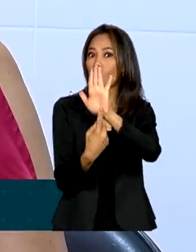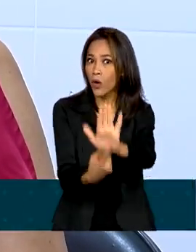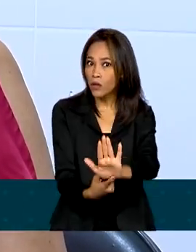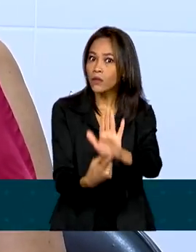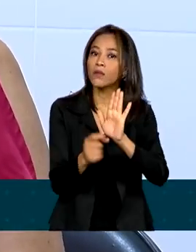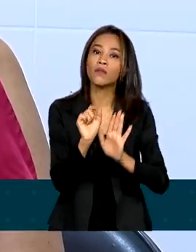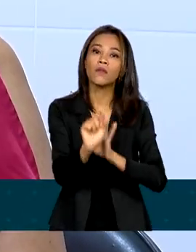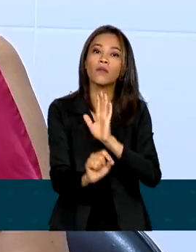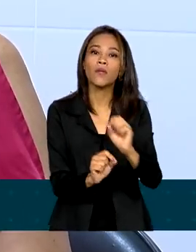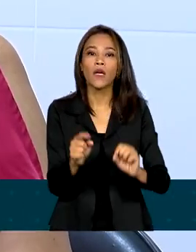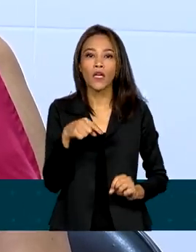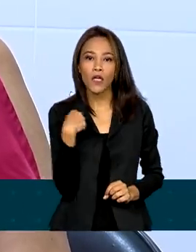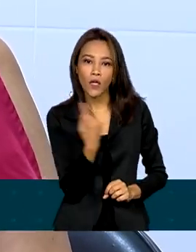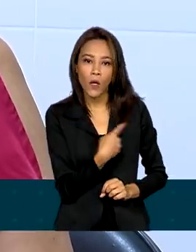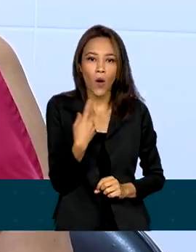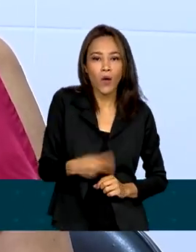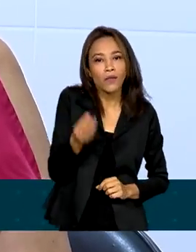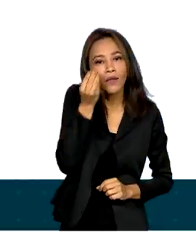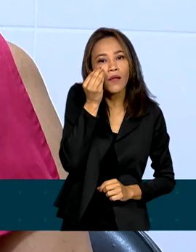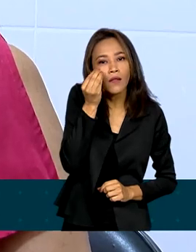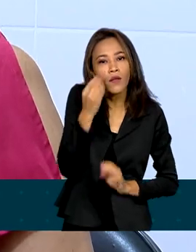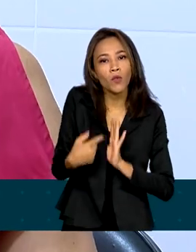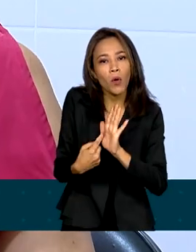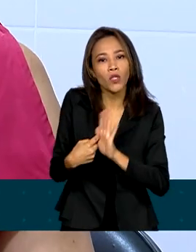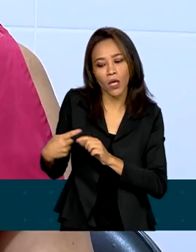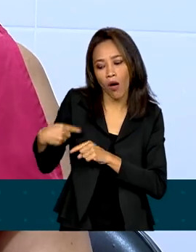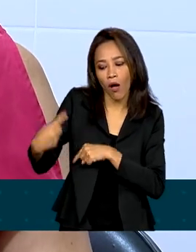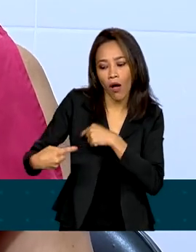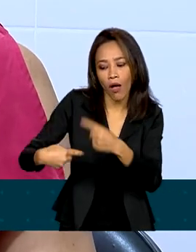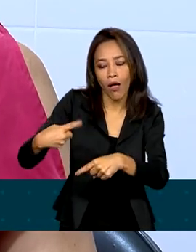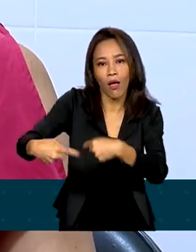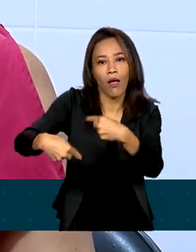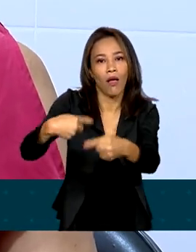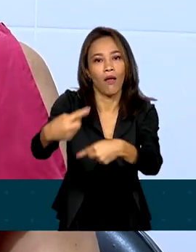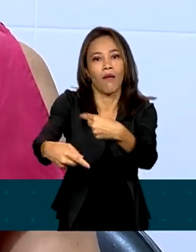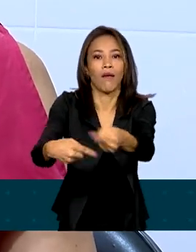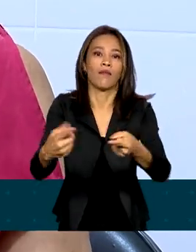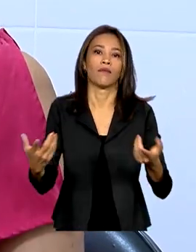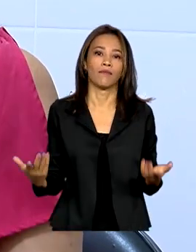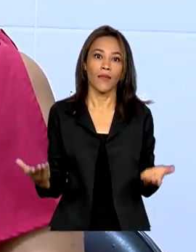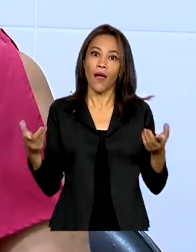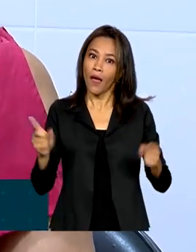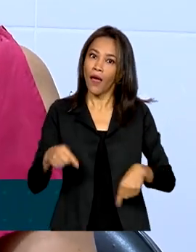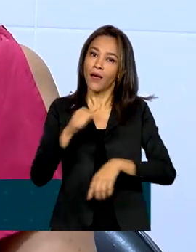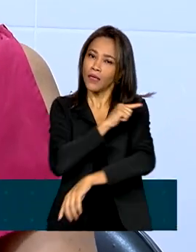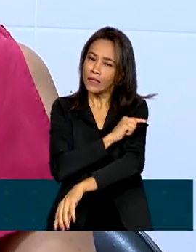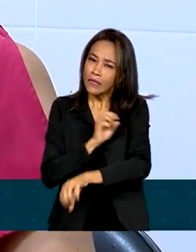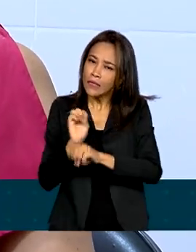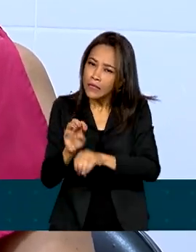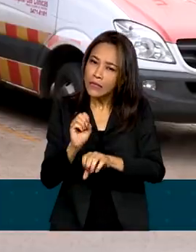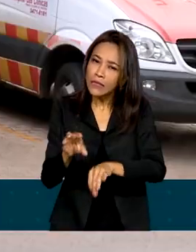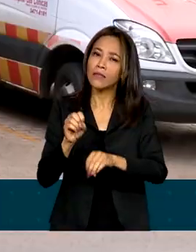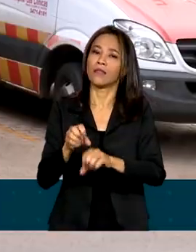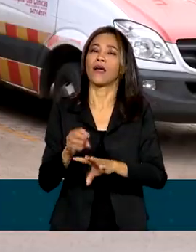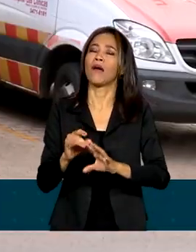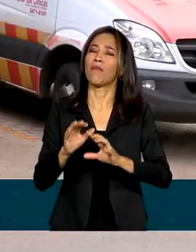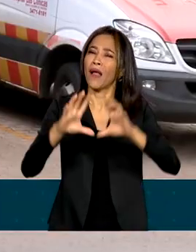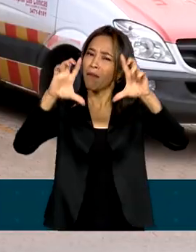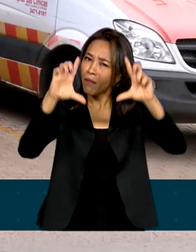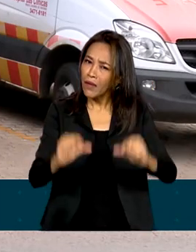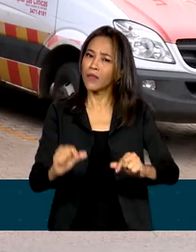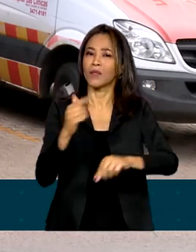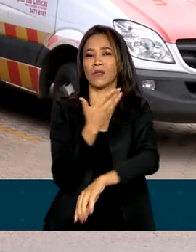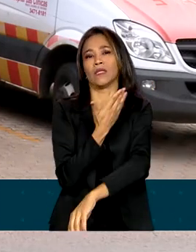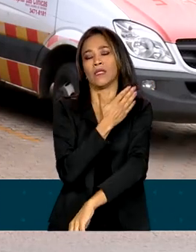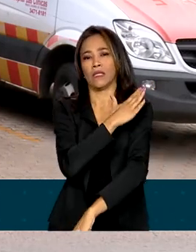gente vem tentando passar de geração para geração. O fundamento da coisa é educar para a gente discriminar menos, né? Segundo o